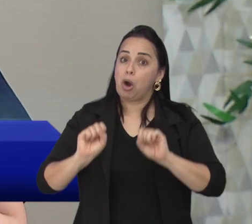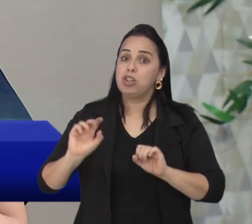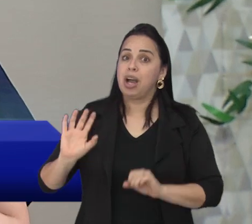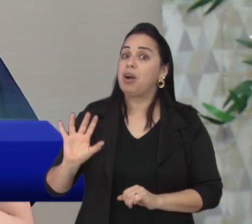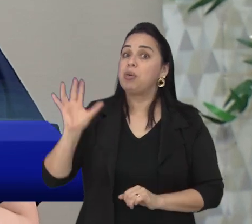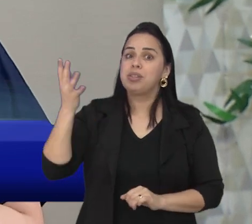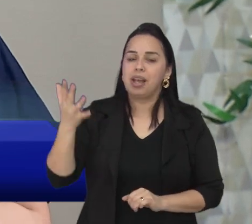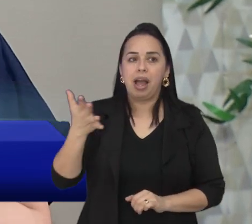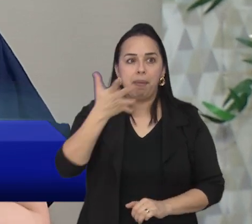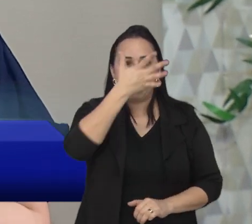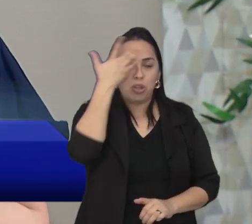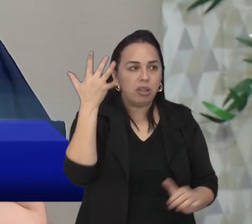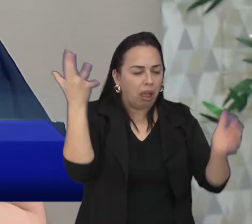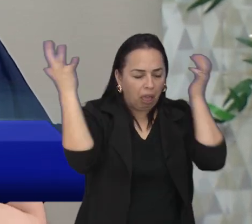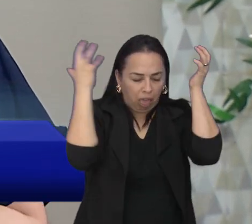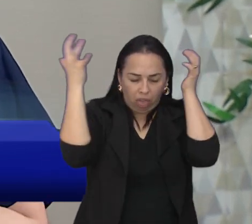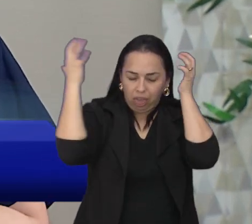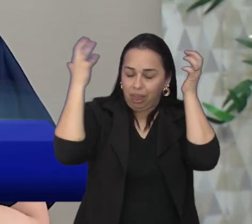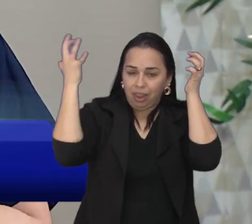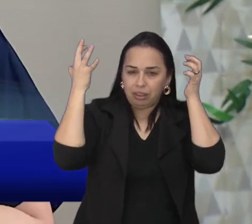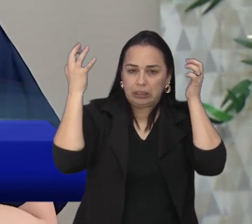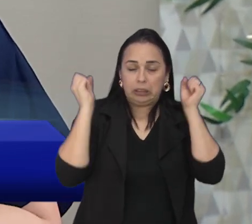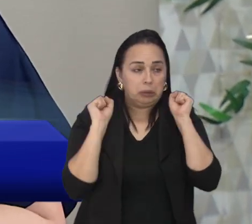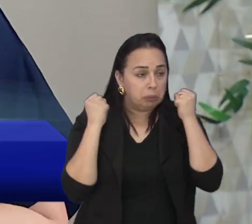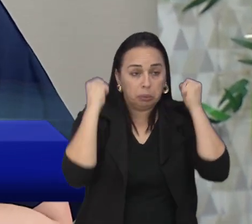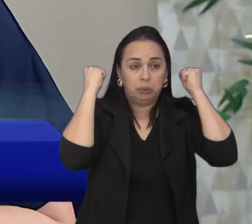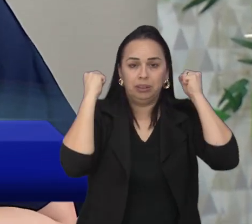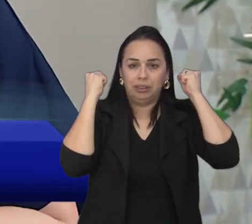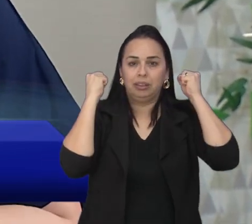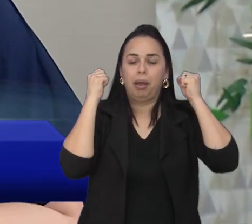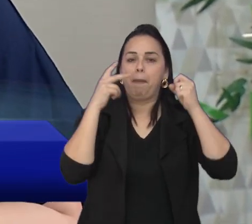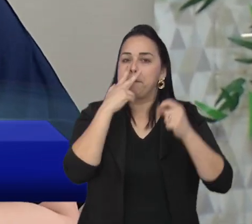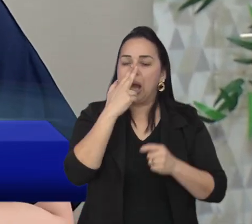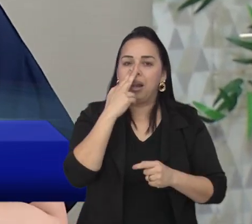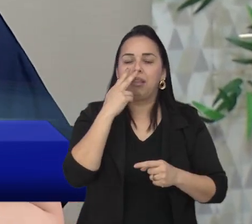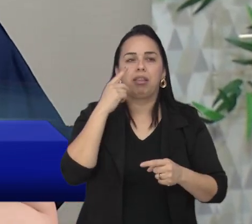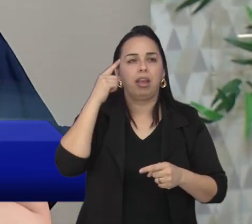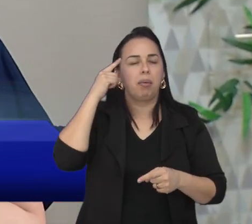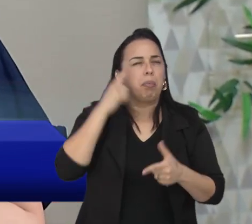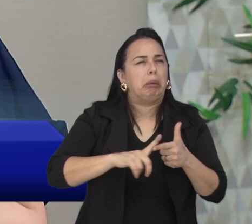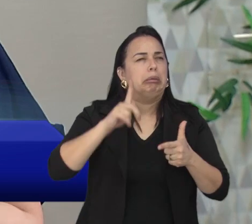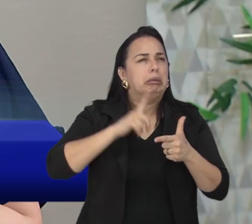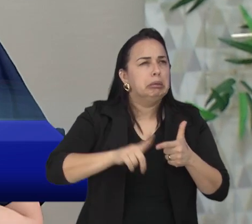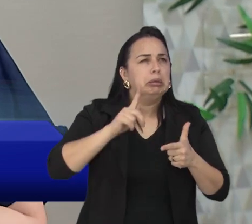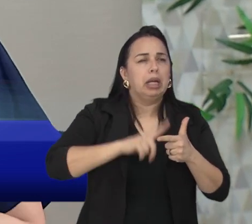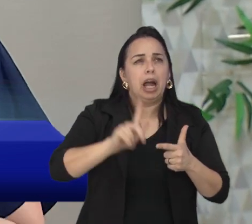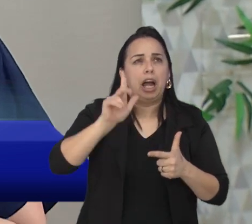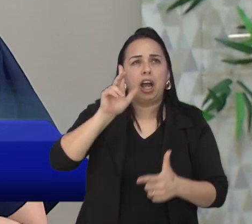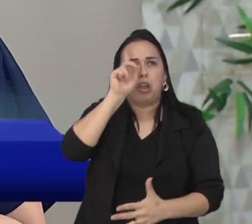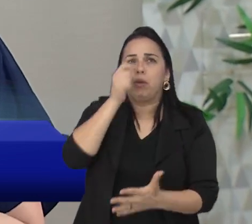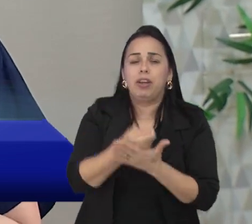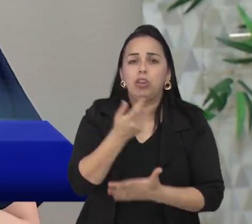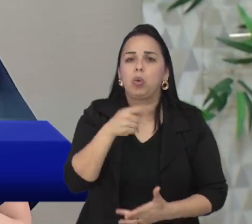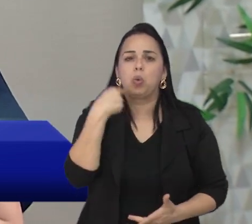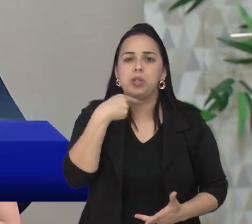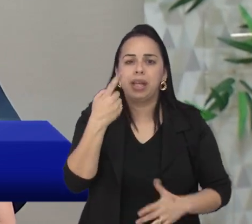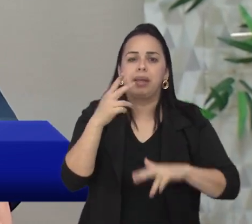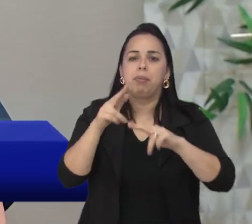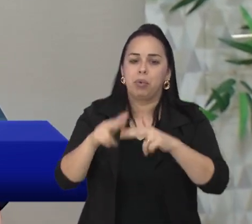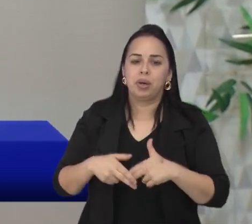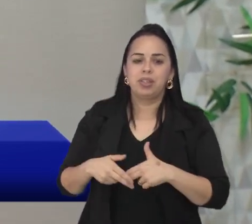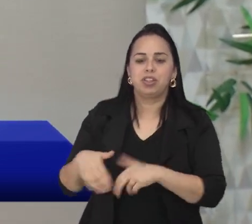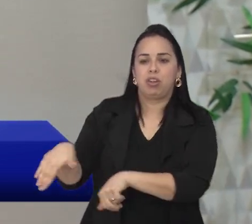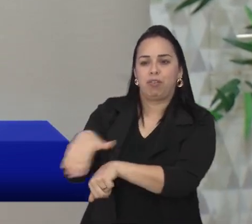criativo pode ser uma solução pra quem tem a cabeça muito acelerada, parece que a gente fica rodando em volta do problema e não encontra uma